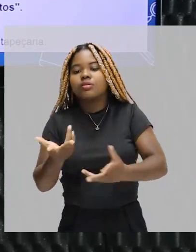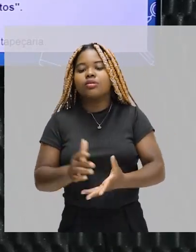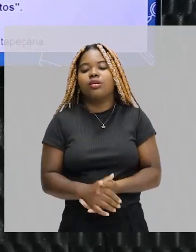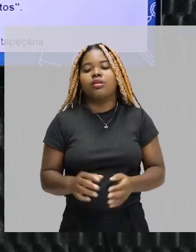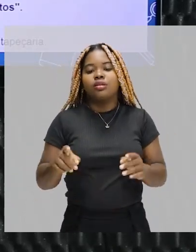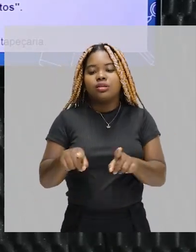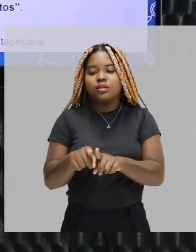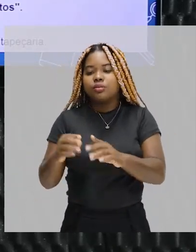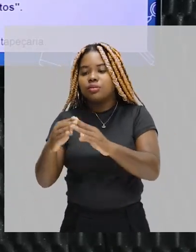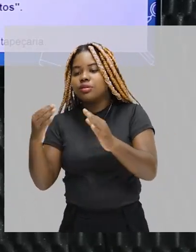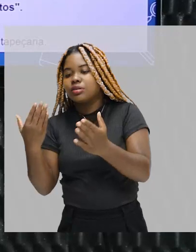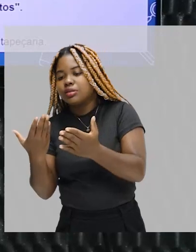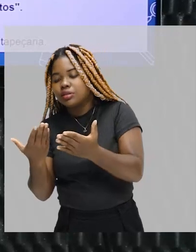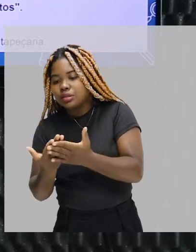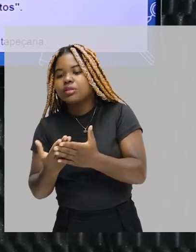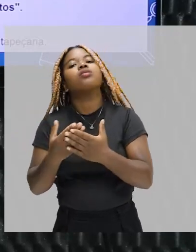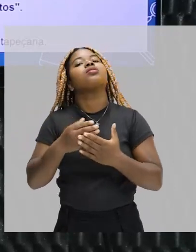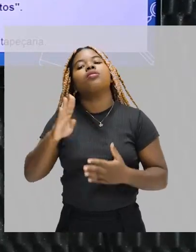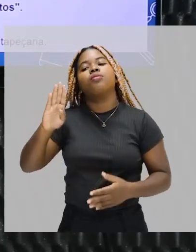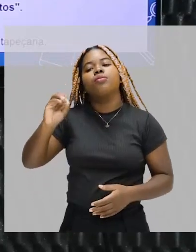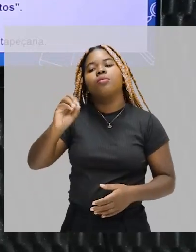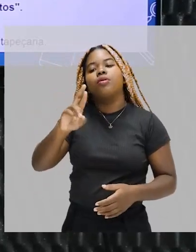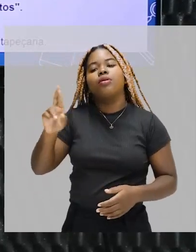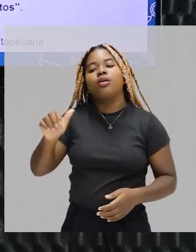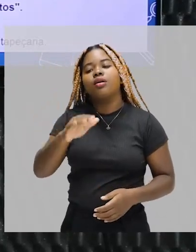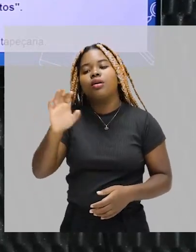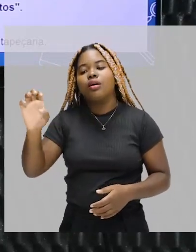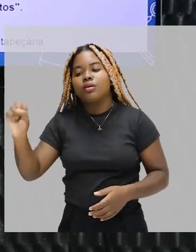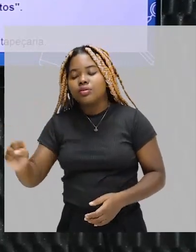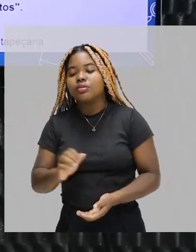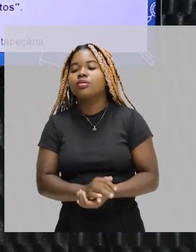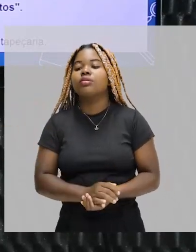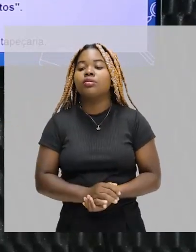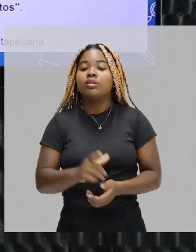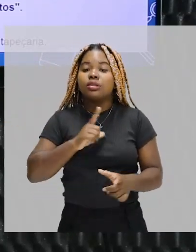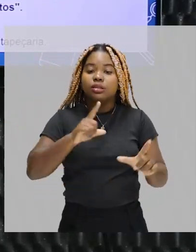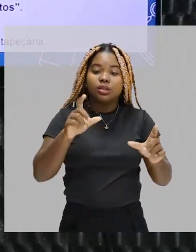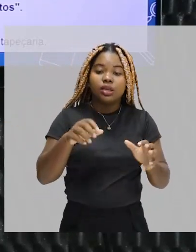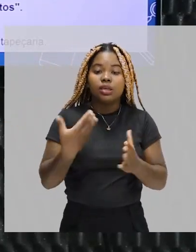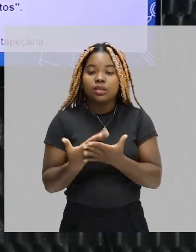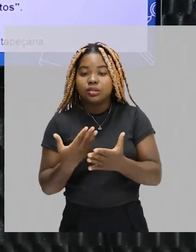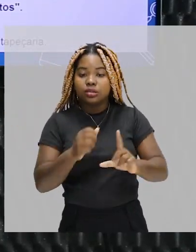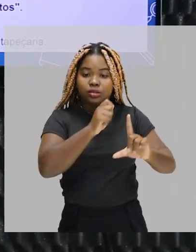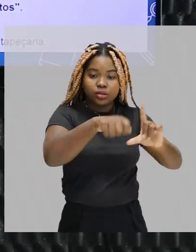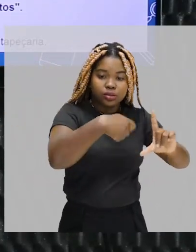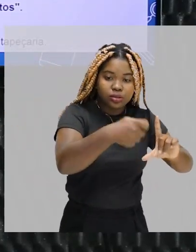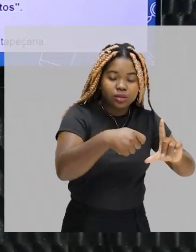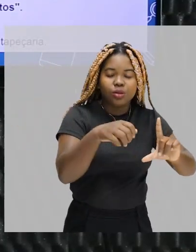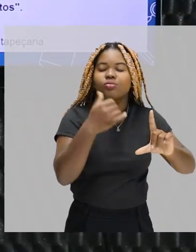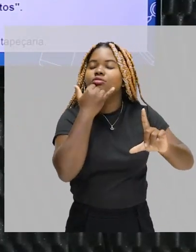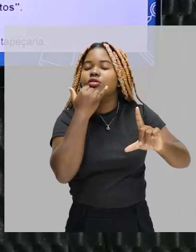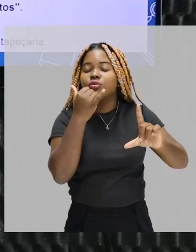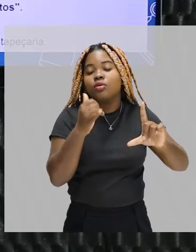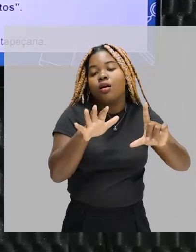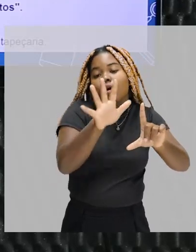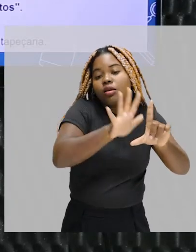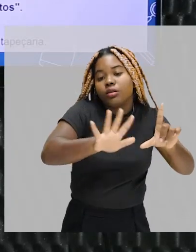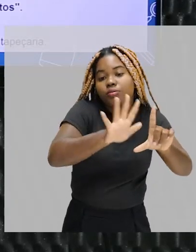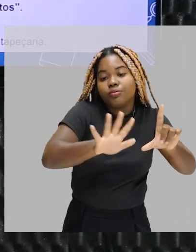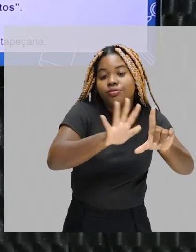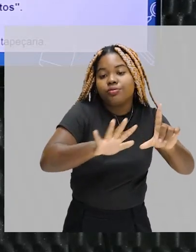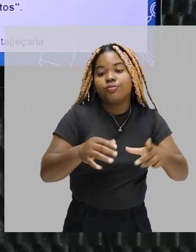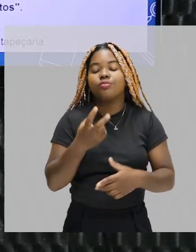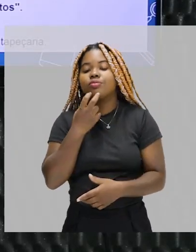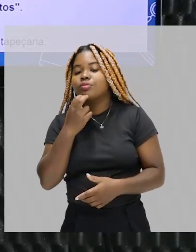duas aulas já estão na plataforma Gonçalves Dias, aí no canal do YouTube, pesquisa aí para a gente. A gente tem atualmente a Tami Kanat,